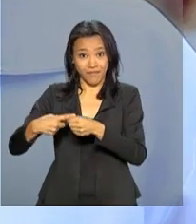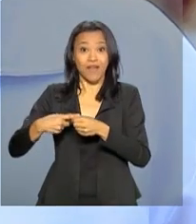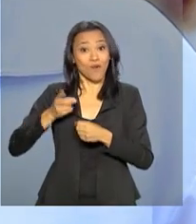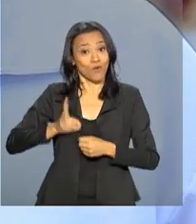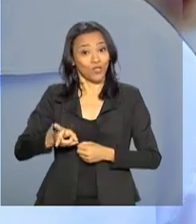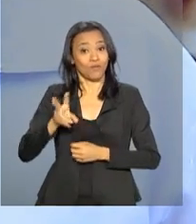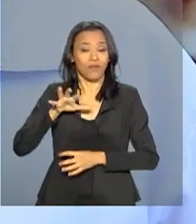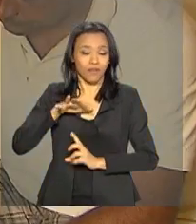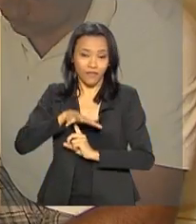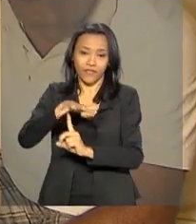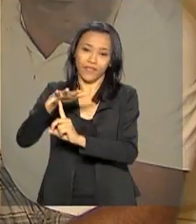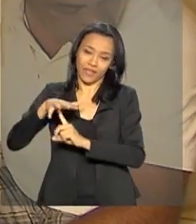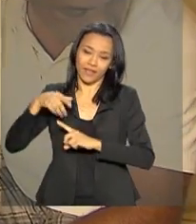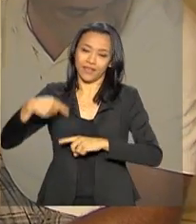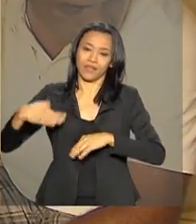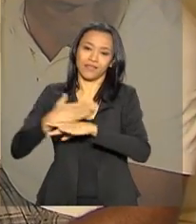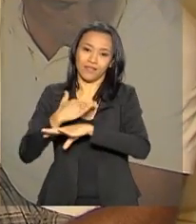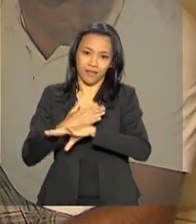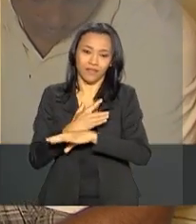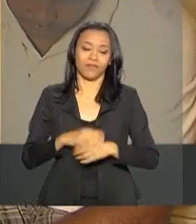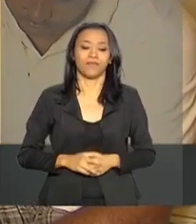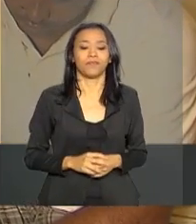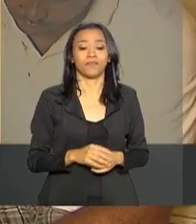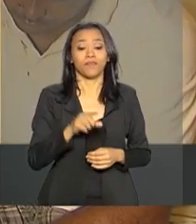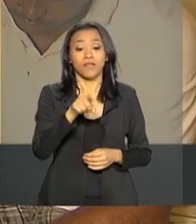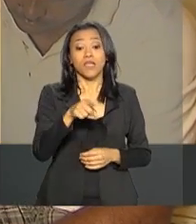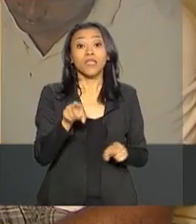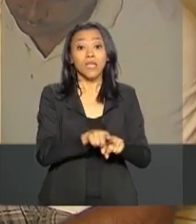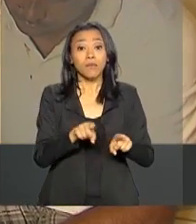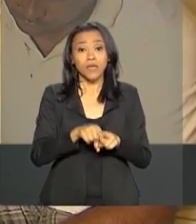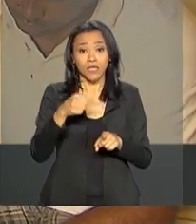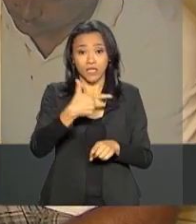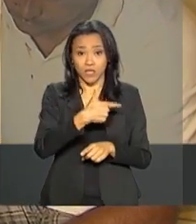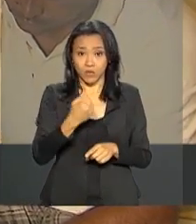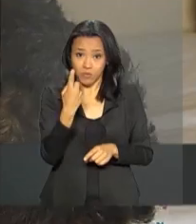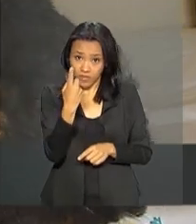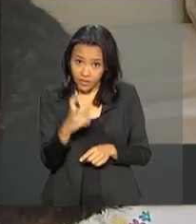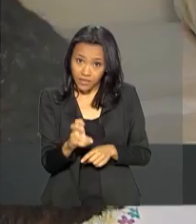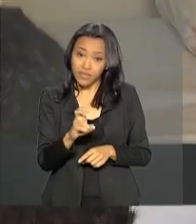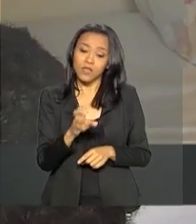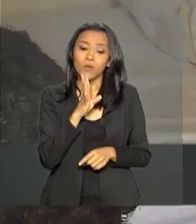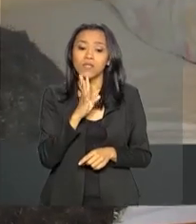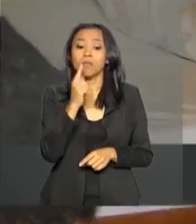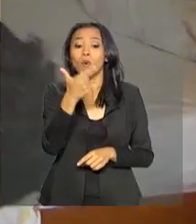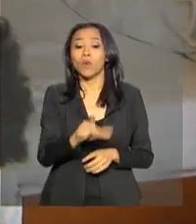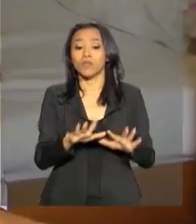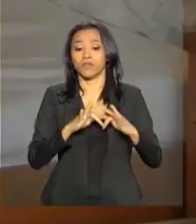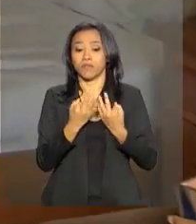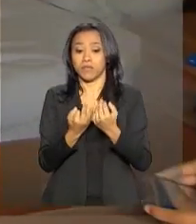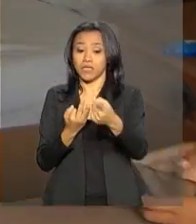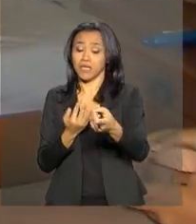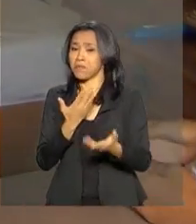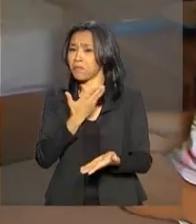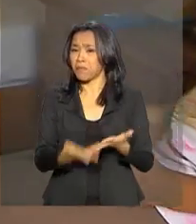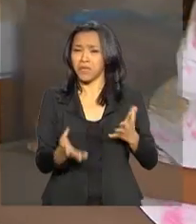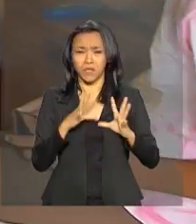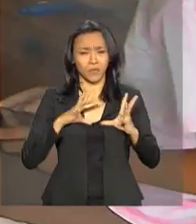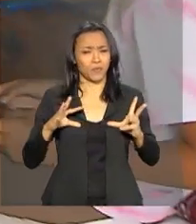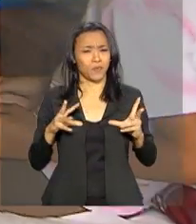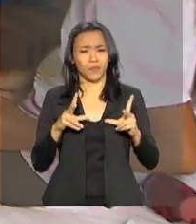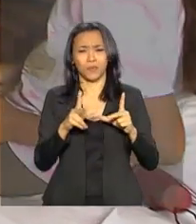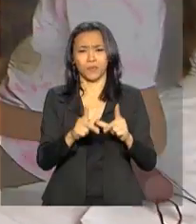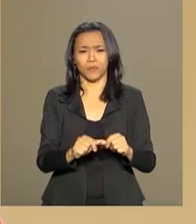Mariana, se Deus quiser. Em 2015, também conhecemos a família de Romeu Iracema, que perdeu tudo em Paracatu de Baixo,